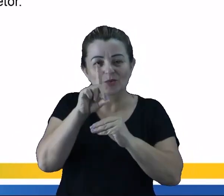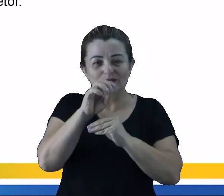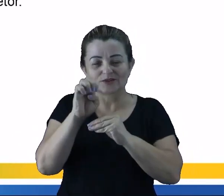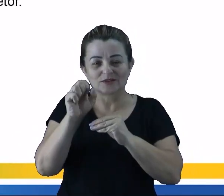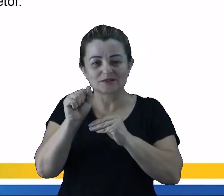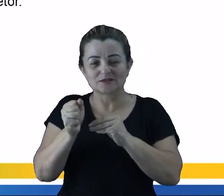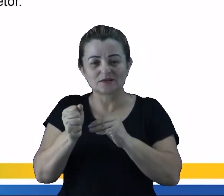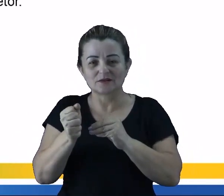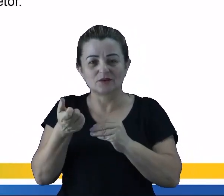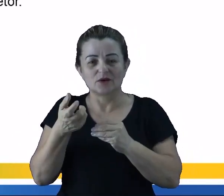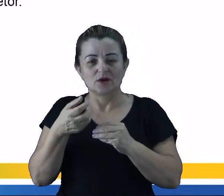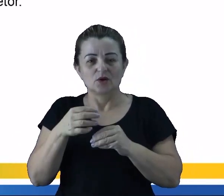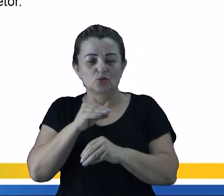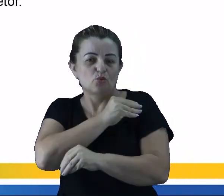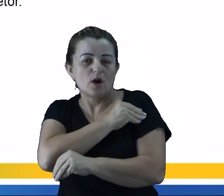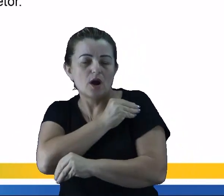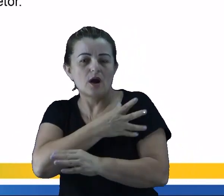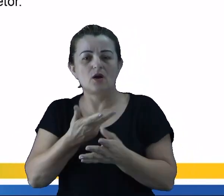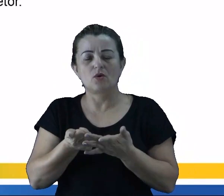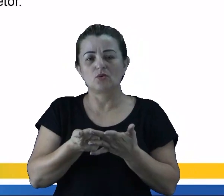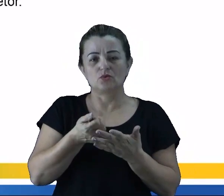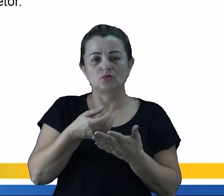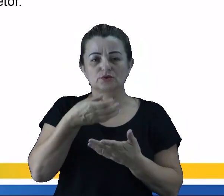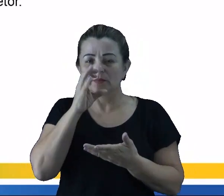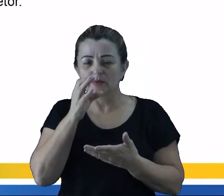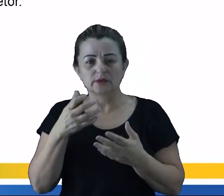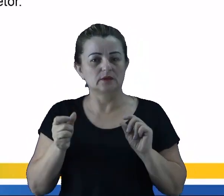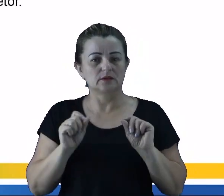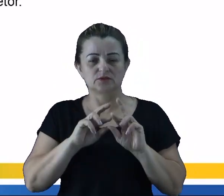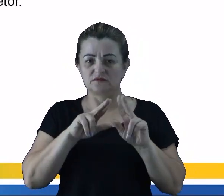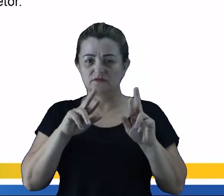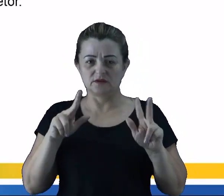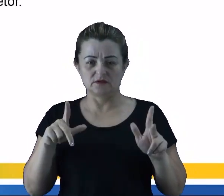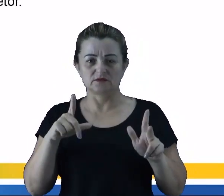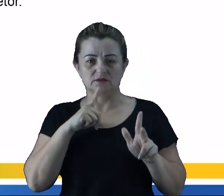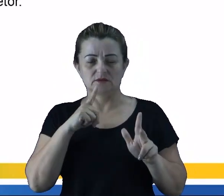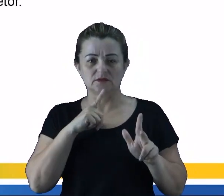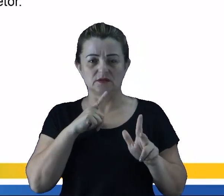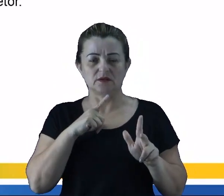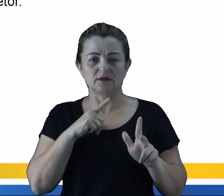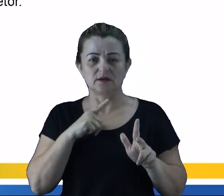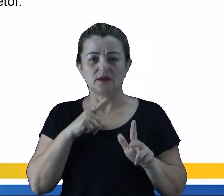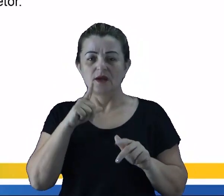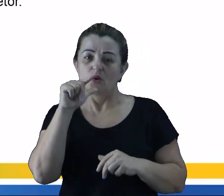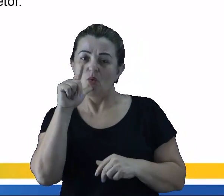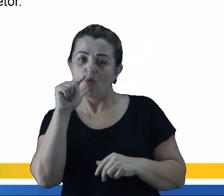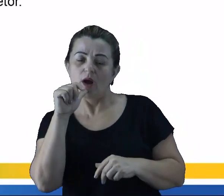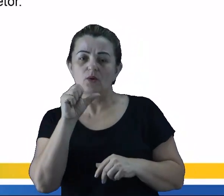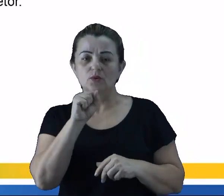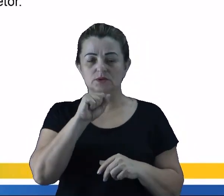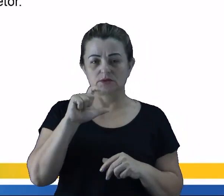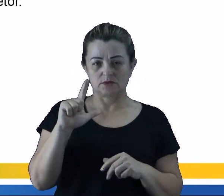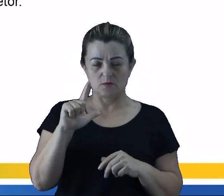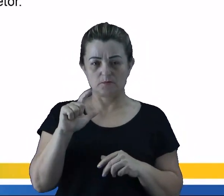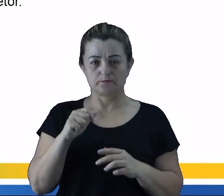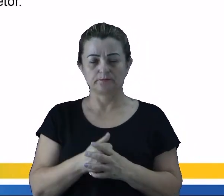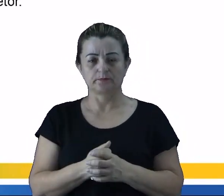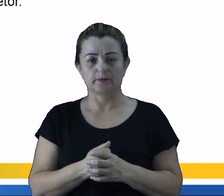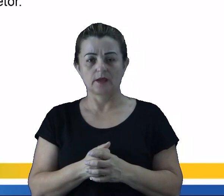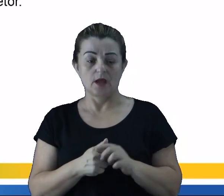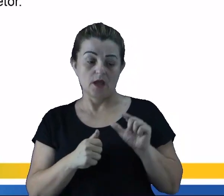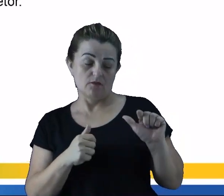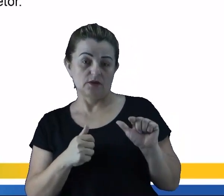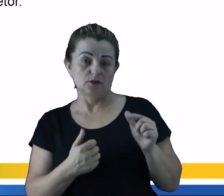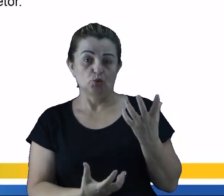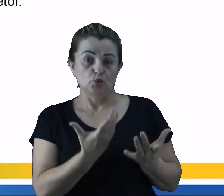o quê? A gente vai colocar a mistura que a gente quer separar. Nesse nosso exemplo, aí a gente tem uma solução aquosa de água e sal. A gente vai ter ali